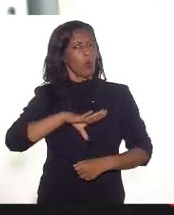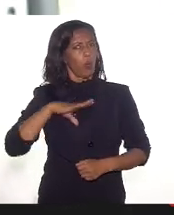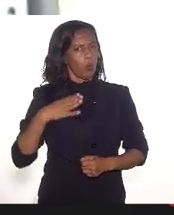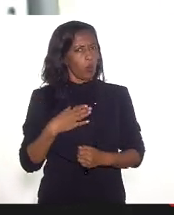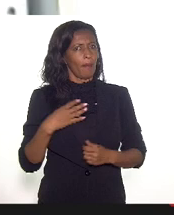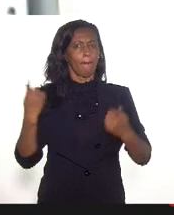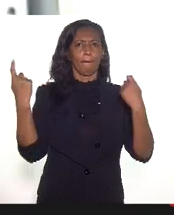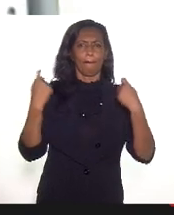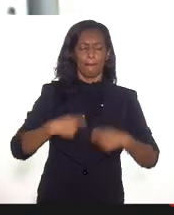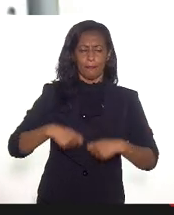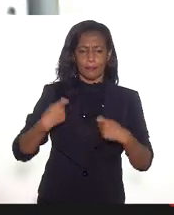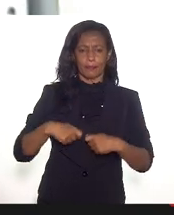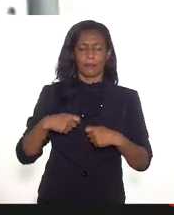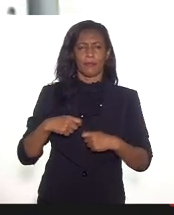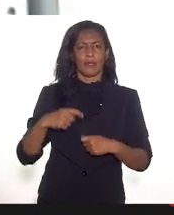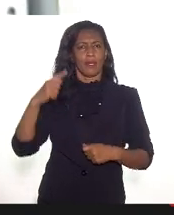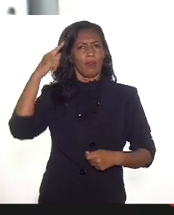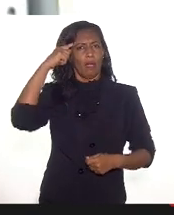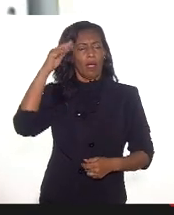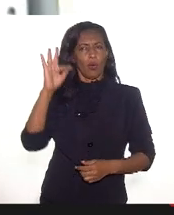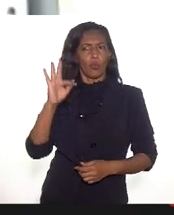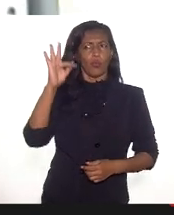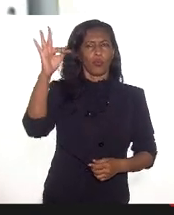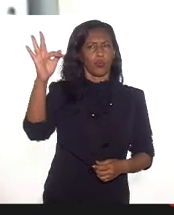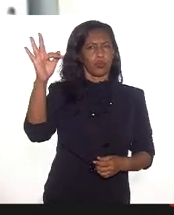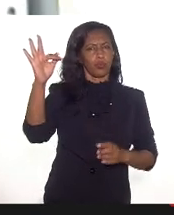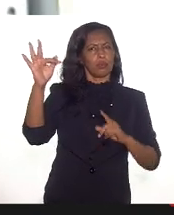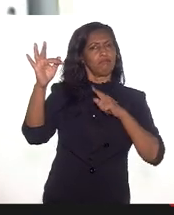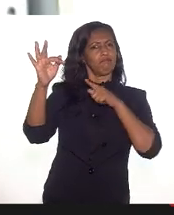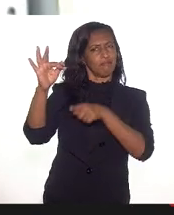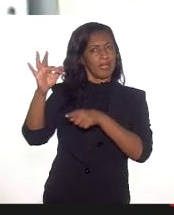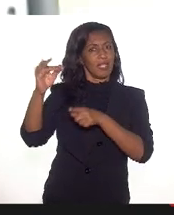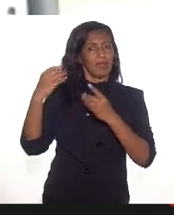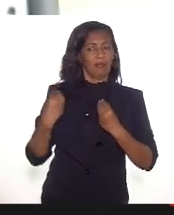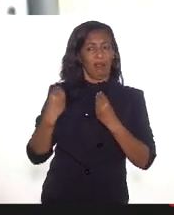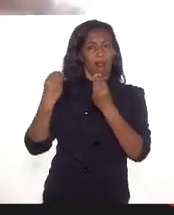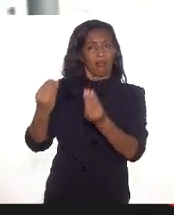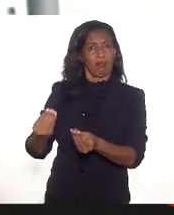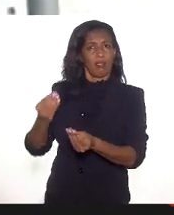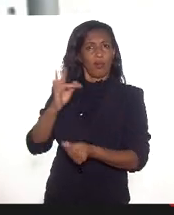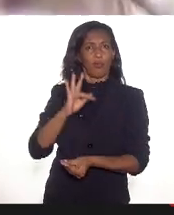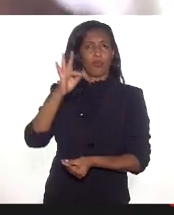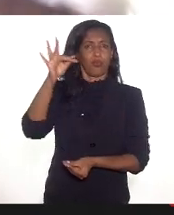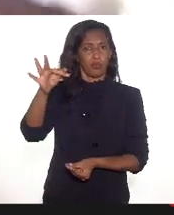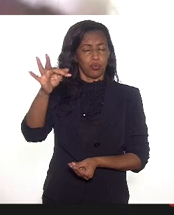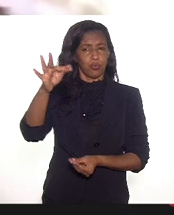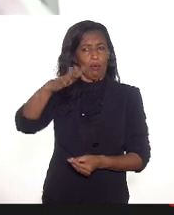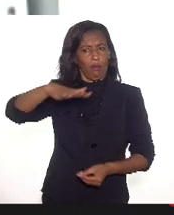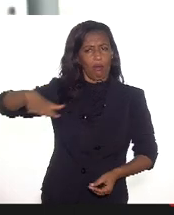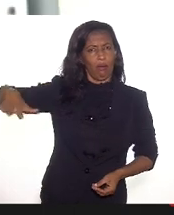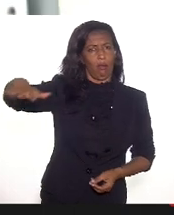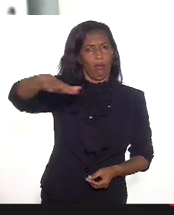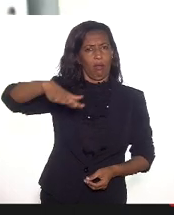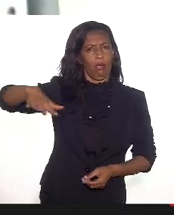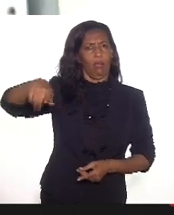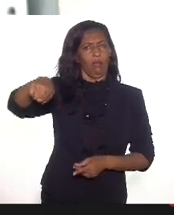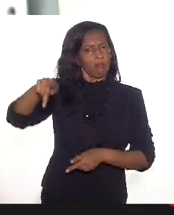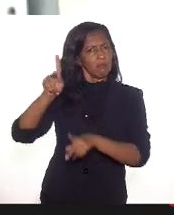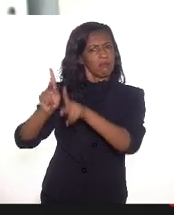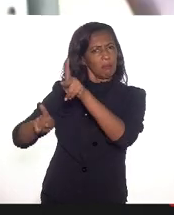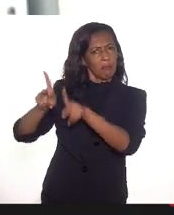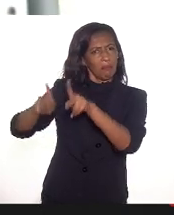Precisamos ocupar o futuro e precisamos garantir futuro para aquelas pessoas,